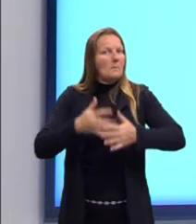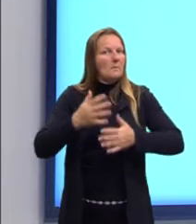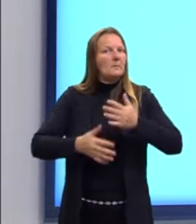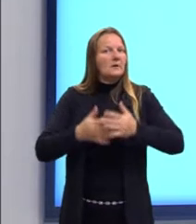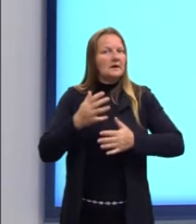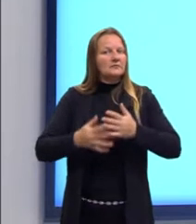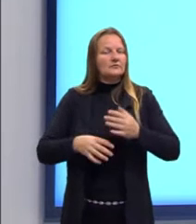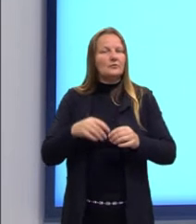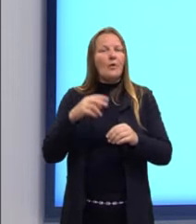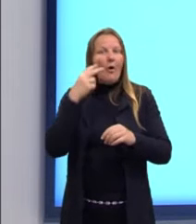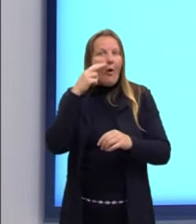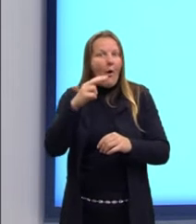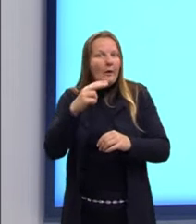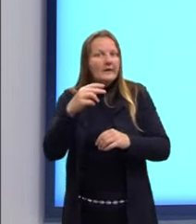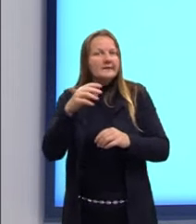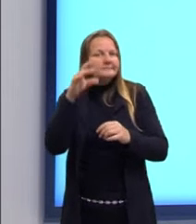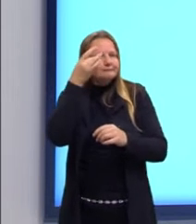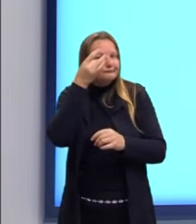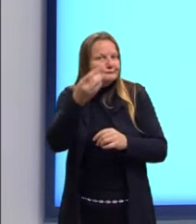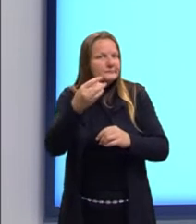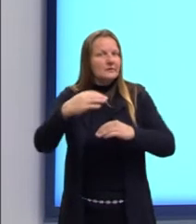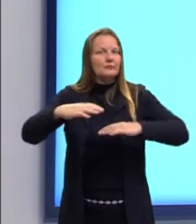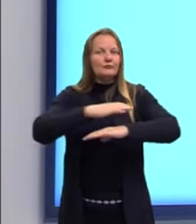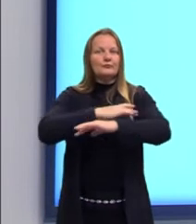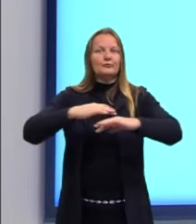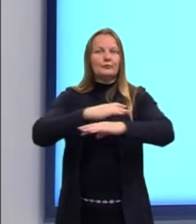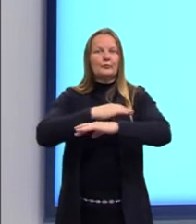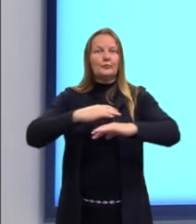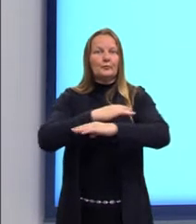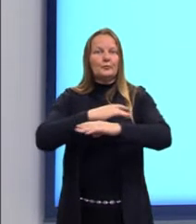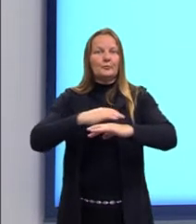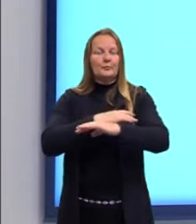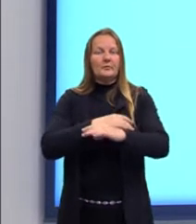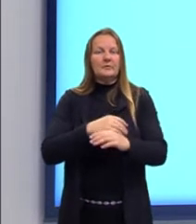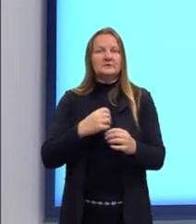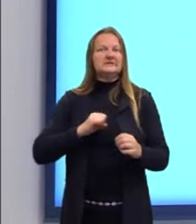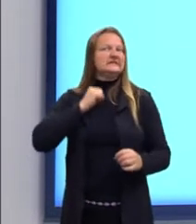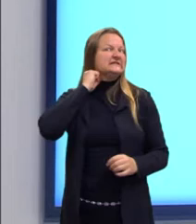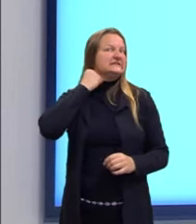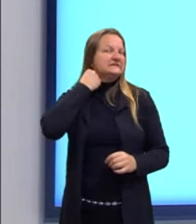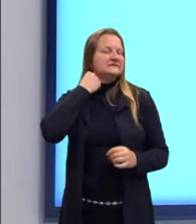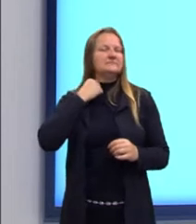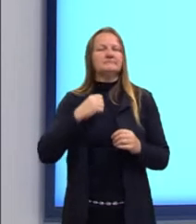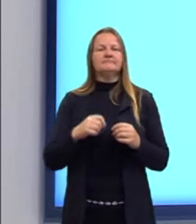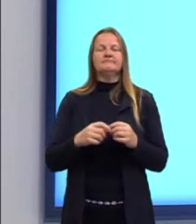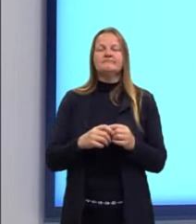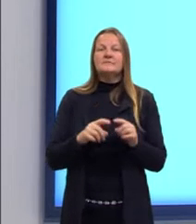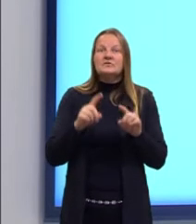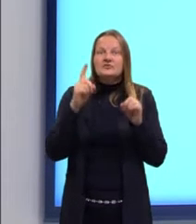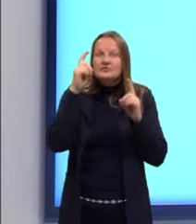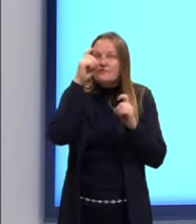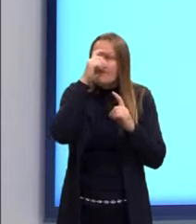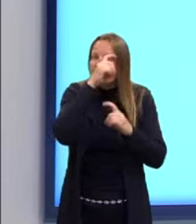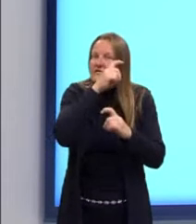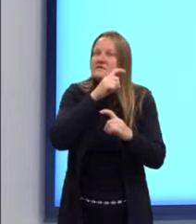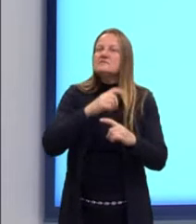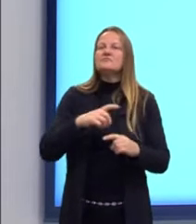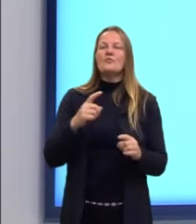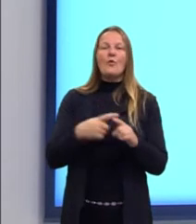anda um pouquinho no trânsito que tu vai ver o que eu estou falando. É uma loucura. E é muito difícil ter e, principalmente,